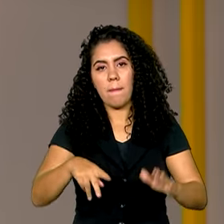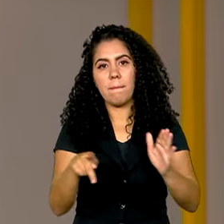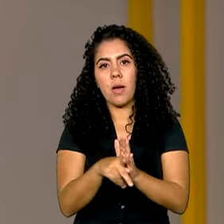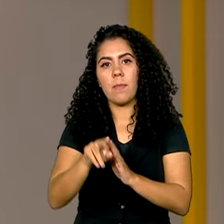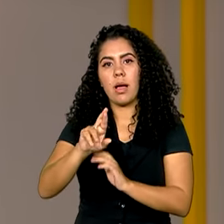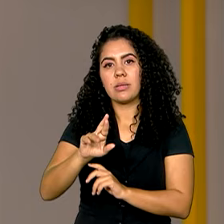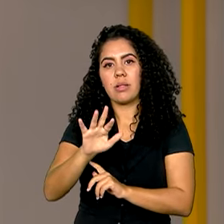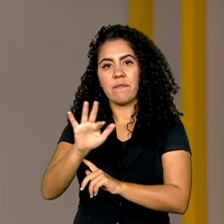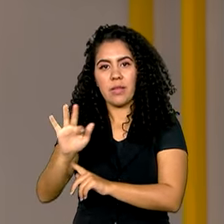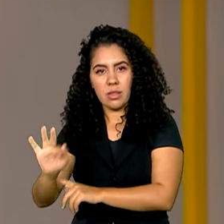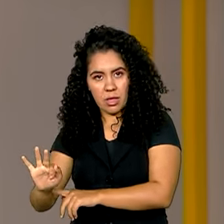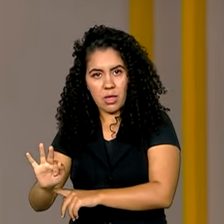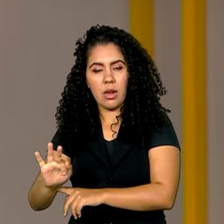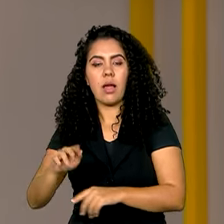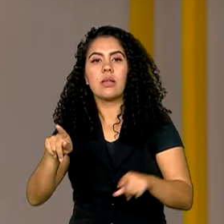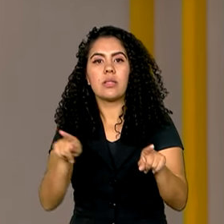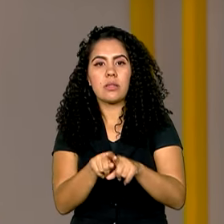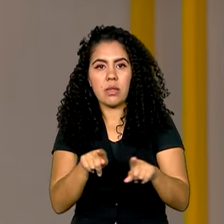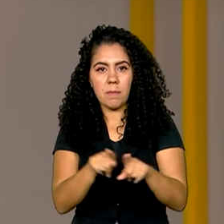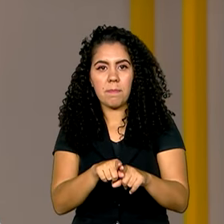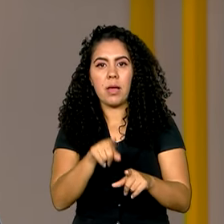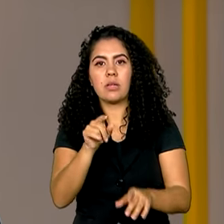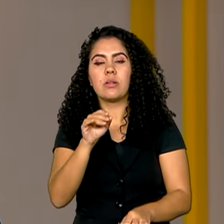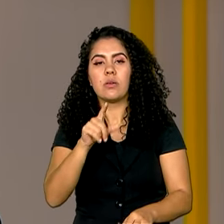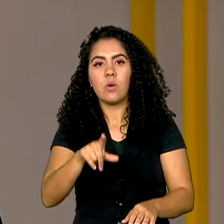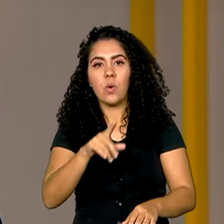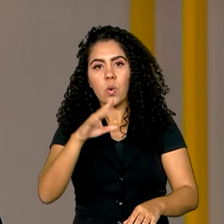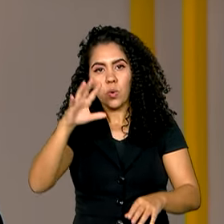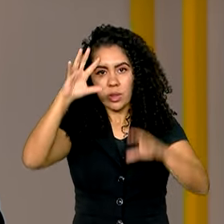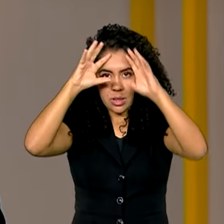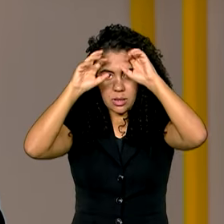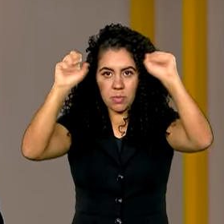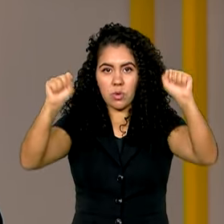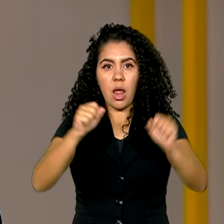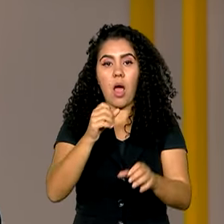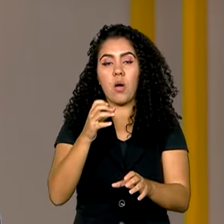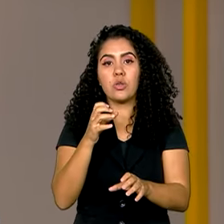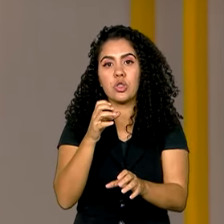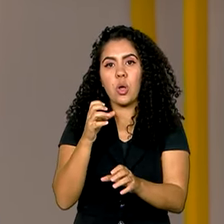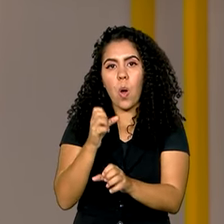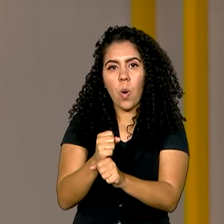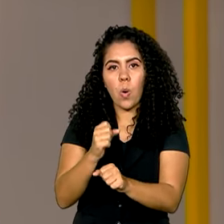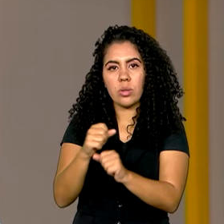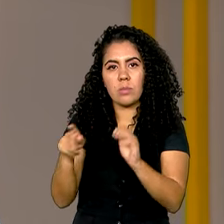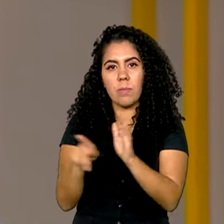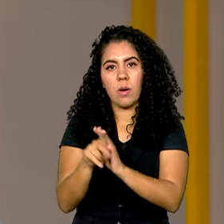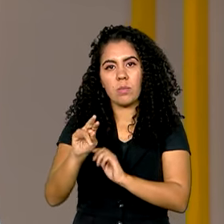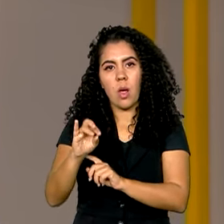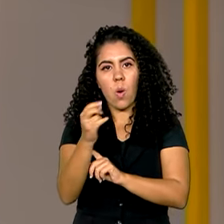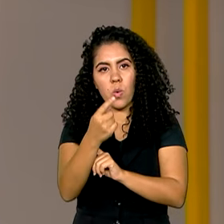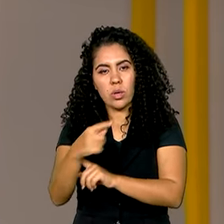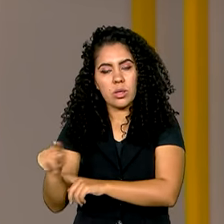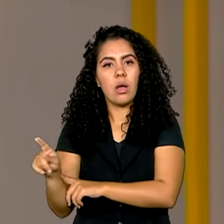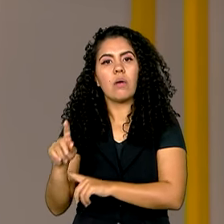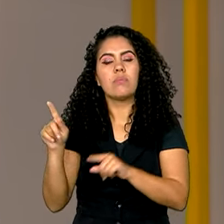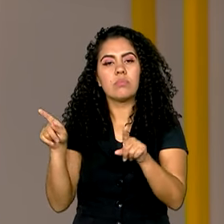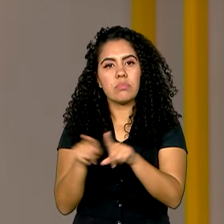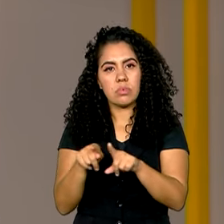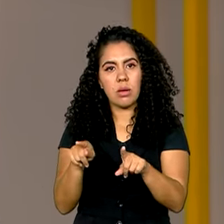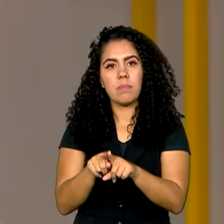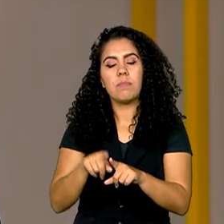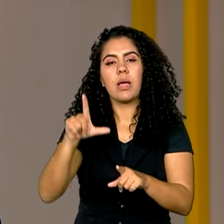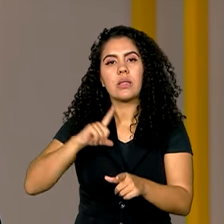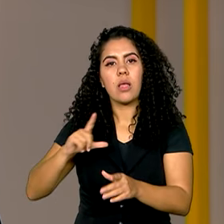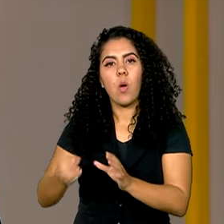Federal e segue recomendação do Tribunal de Contas da União. Haddad afirmou aos jornalistas que criou um grupo de trabalho para